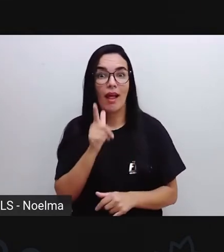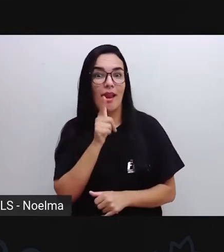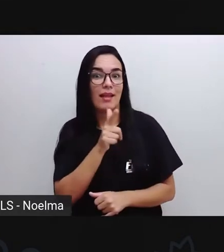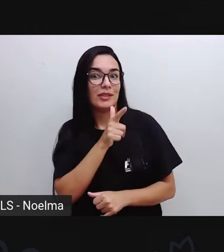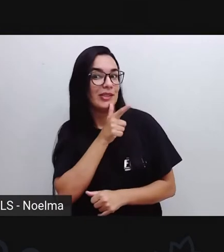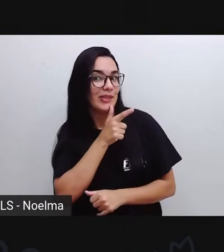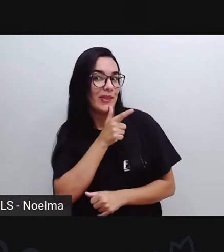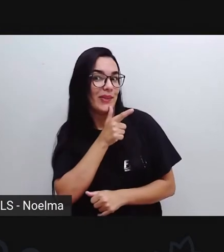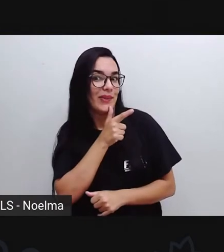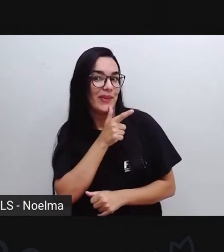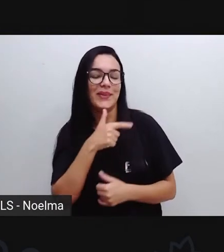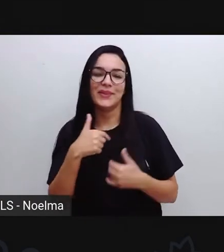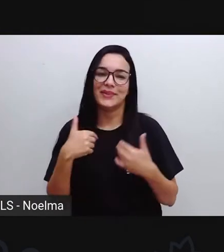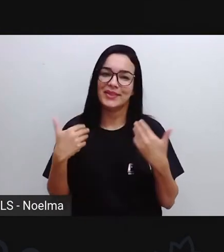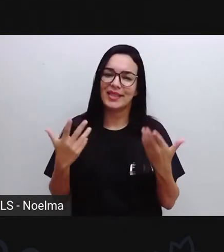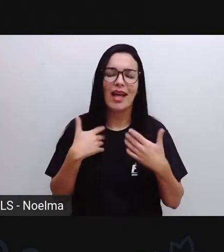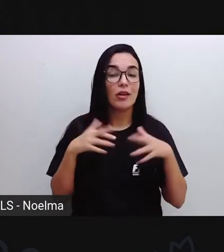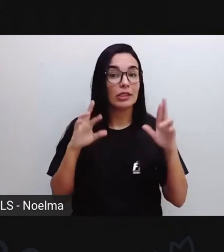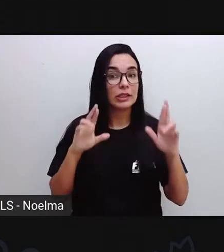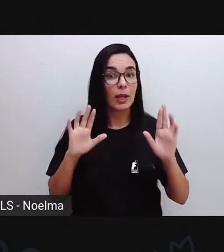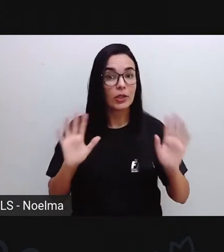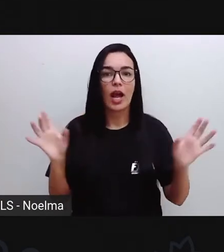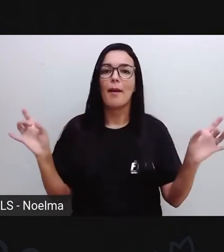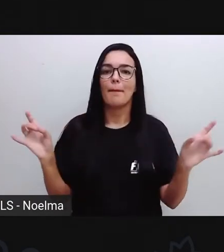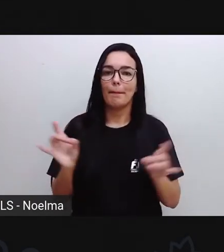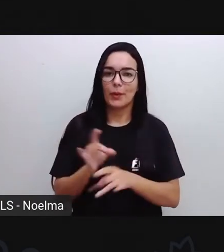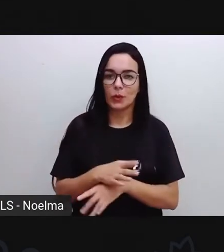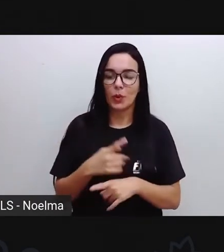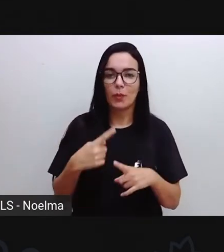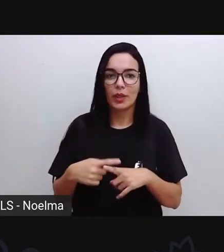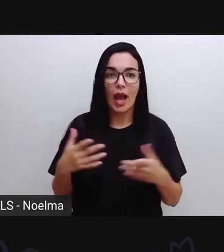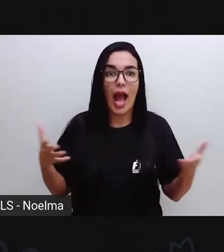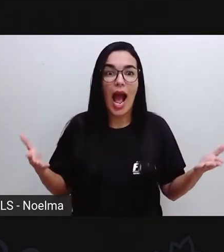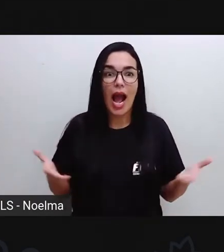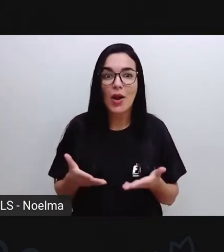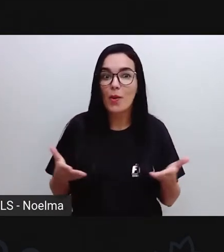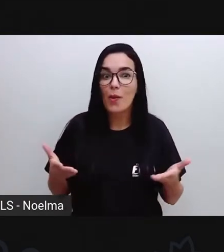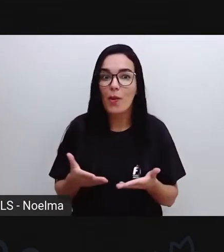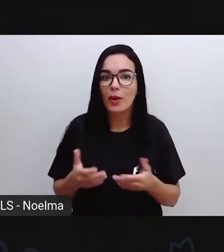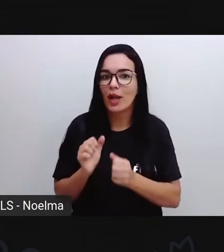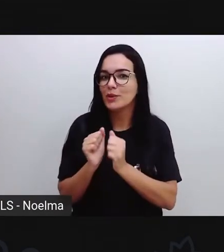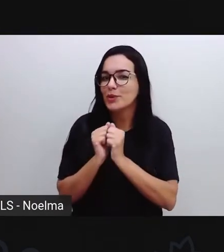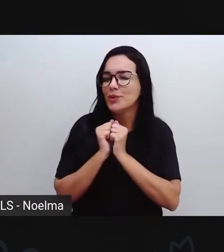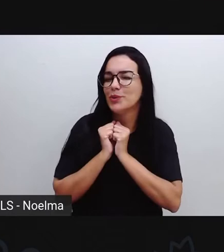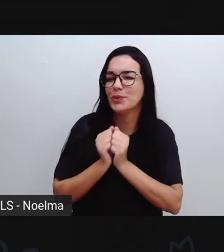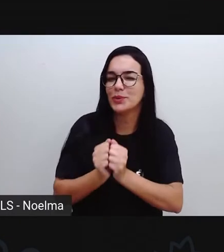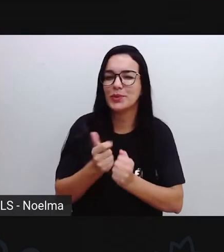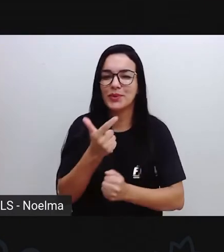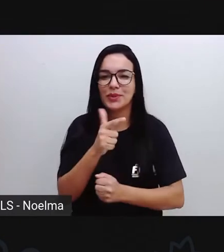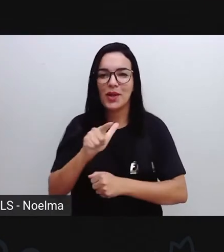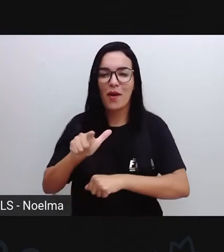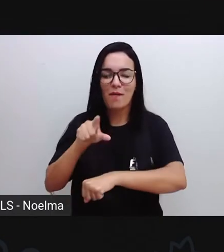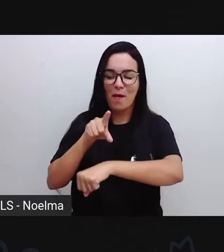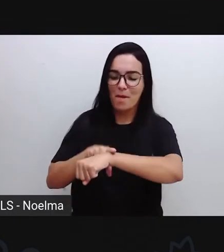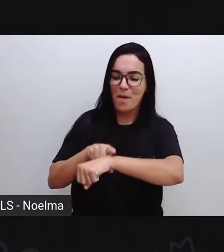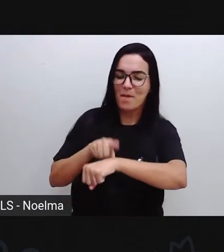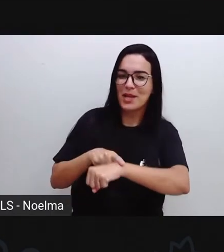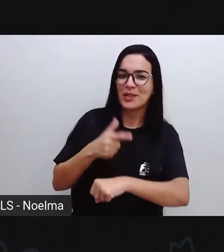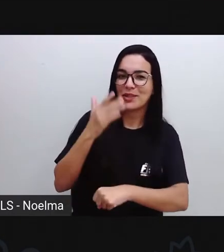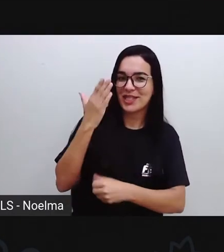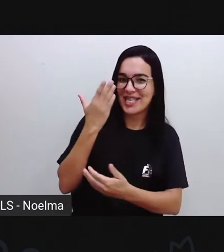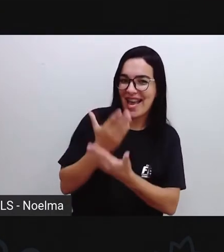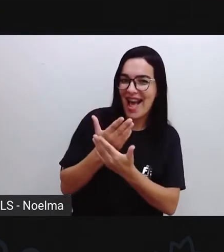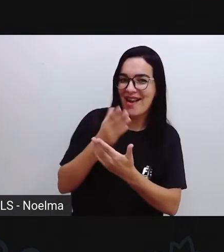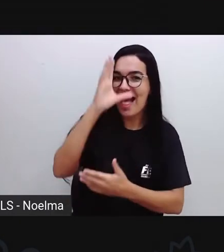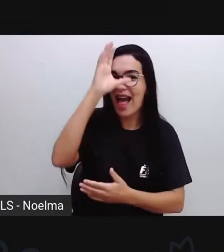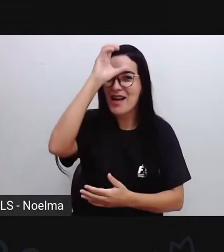almoçou e já estava falando. Espero que vocês tenham feito tudo isso, porque nós estamos aqui reunidos para mais um momento de